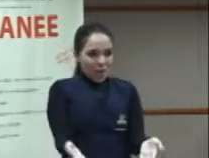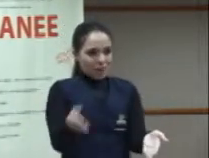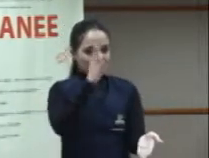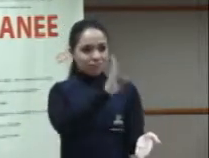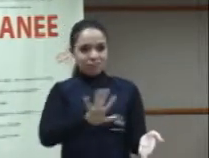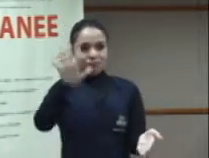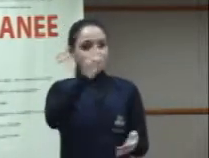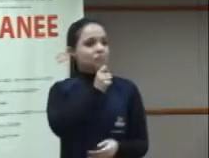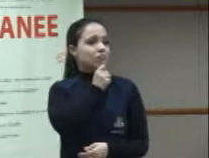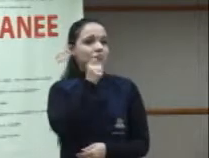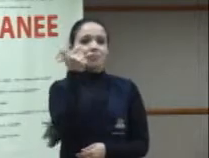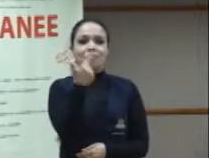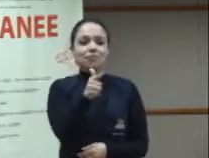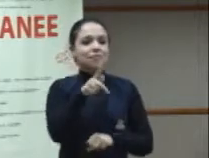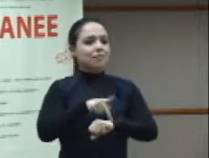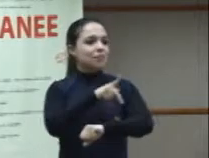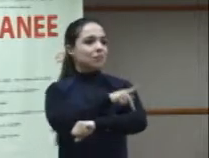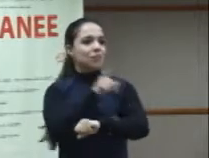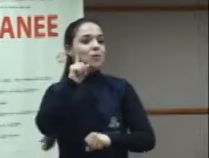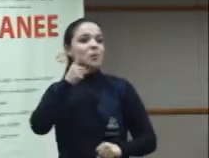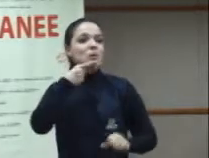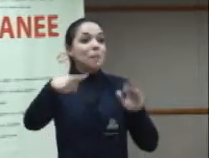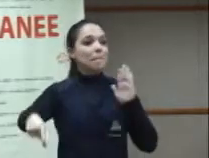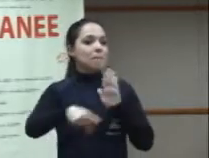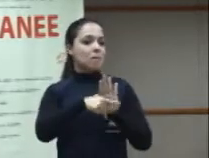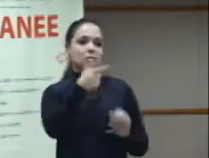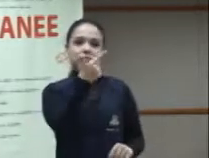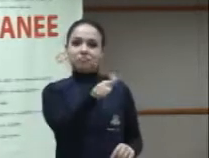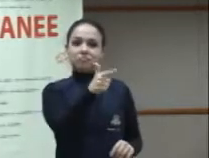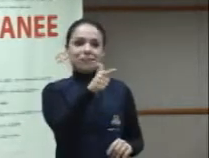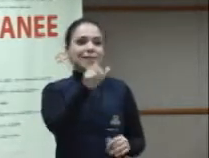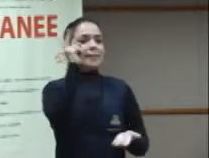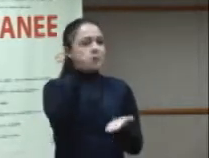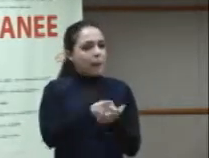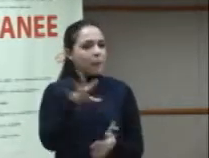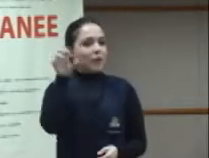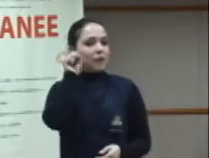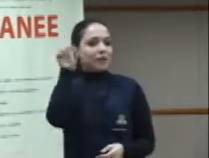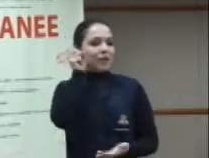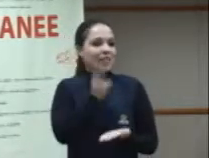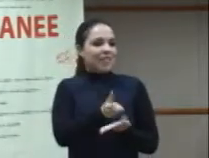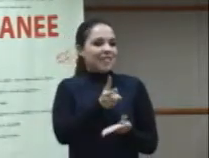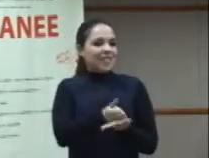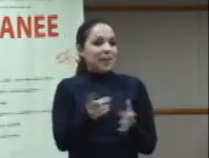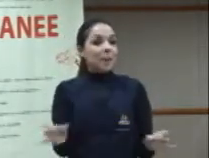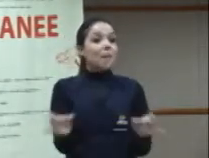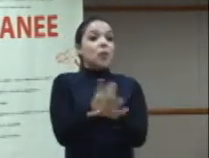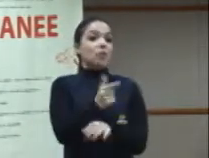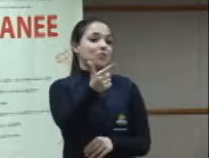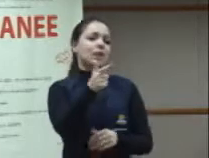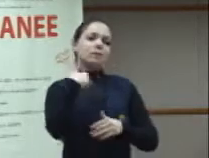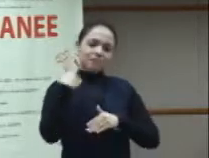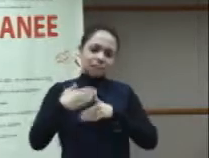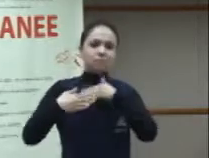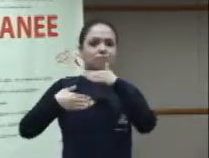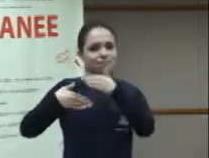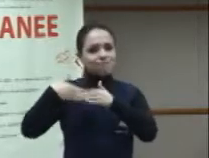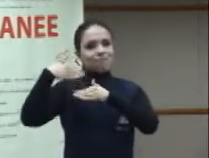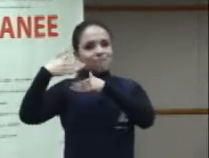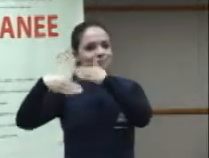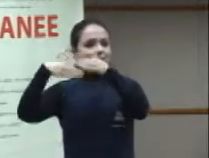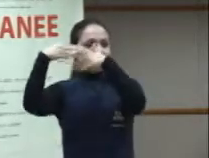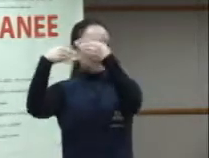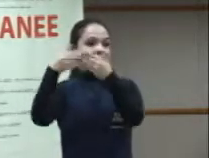pedagogia surda estabelecida. Essa pedagogia, todavia, ainda não está pronta. Ela está se estabelecendo. Ela está a